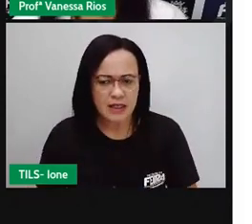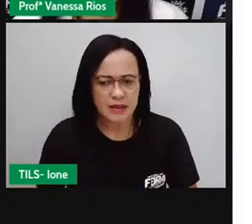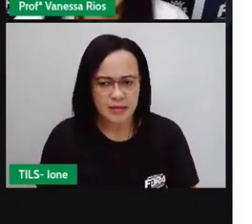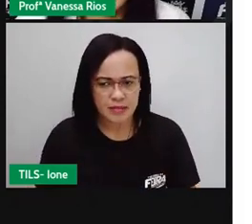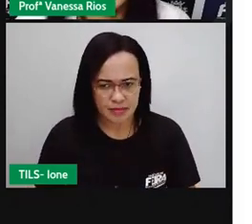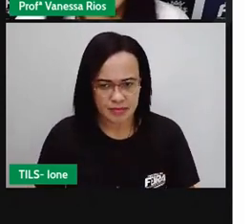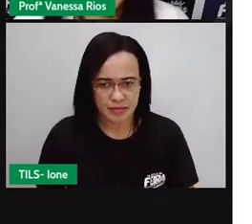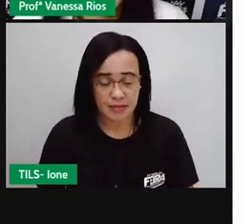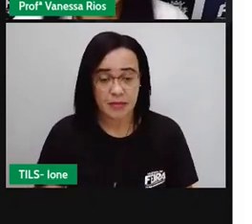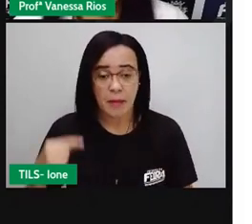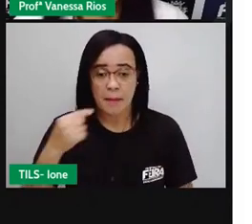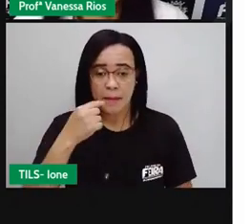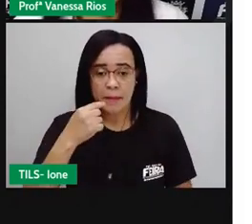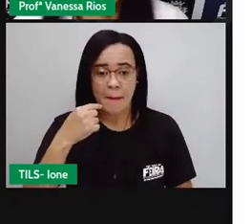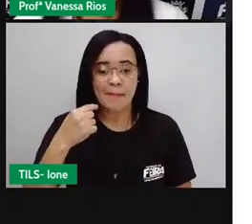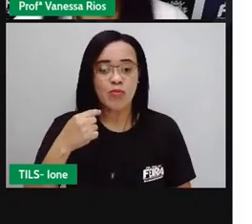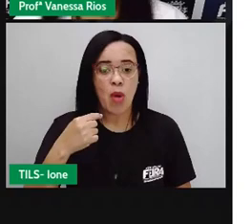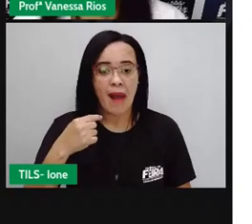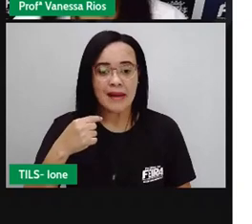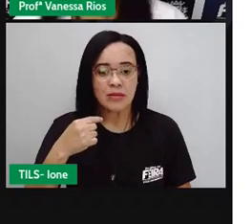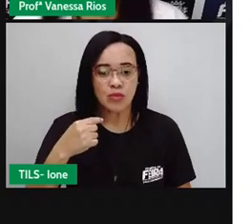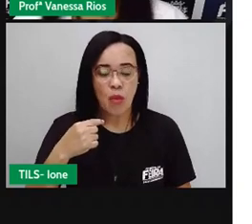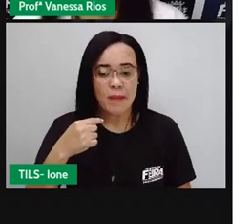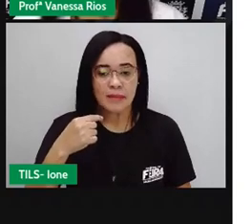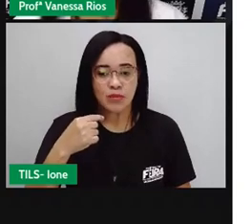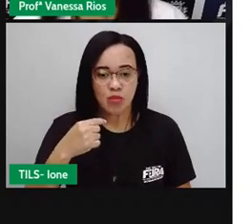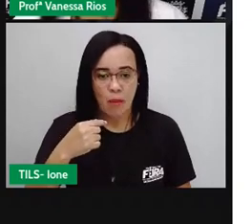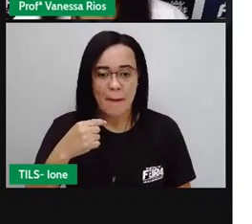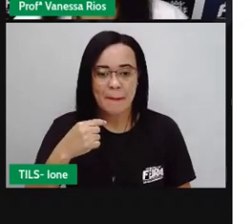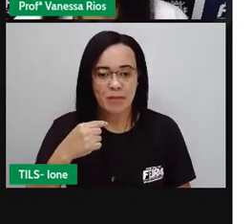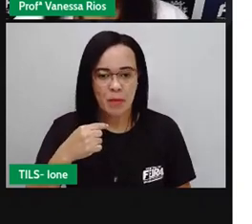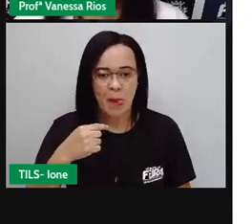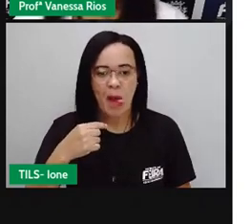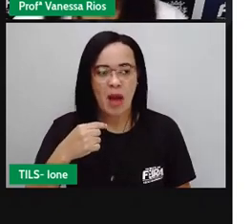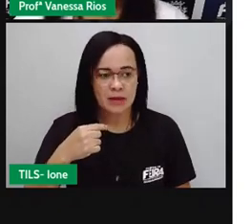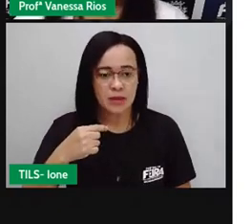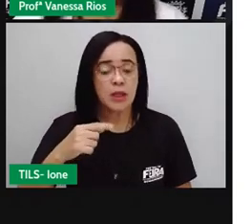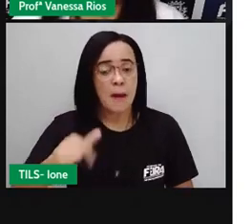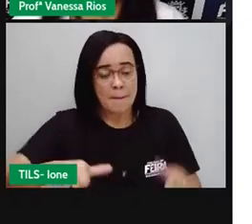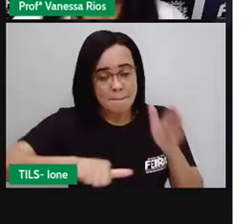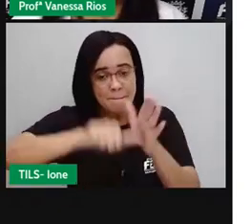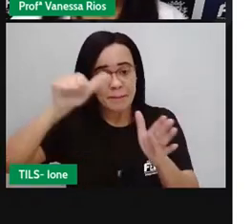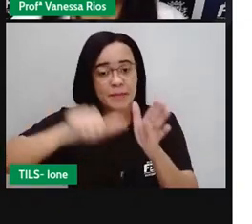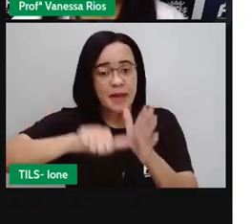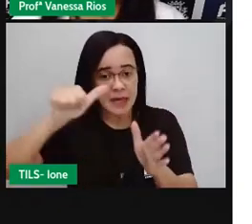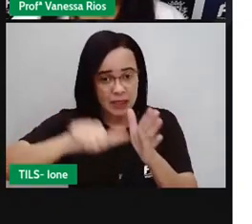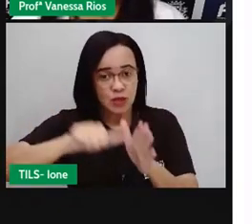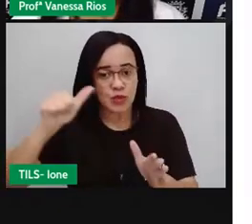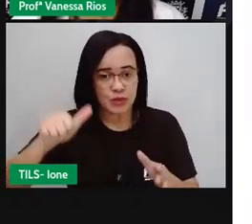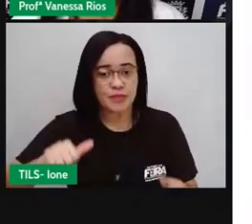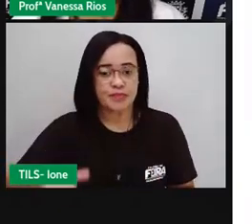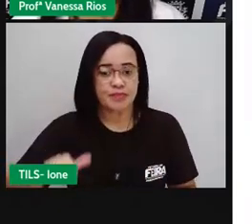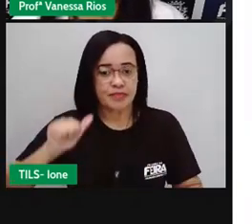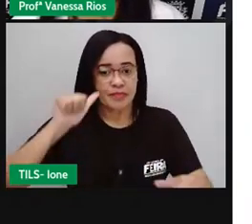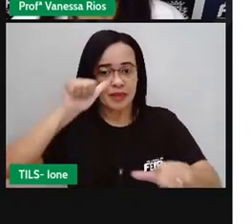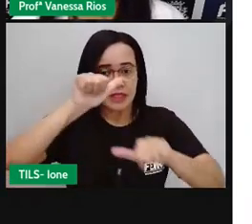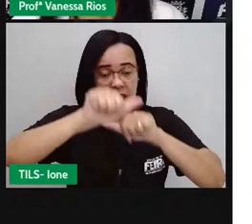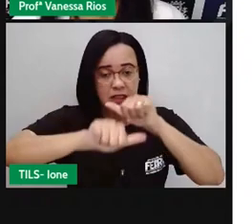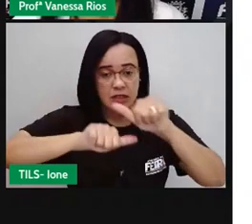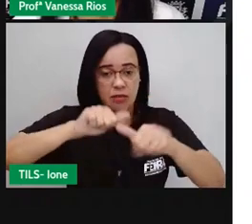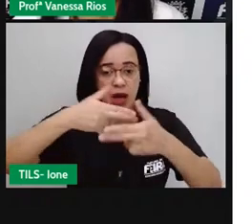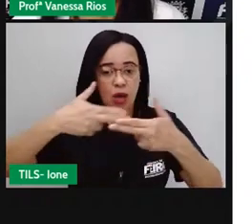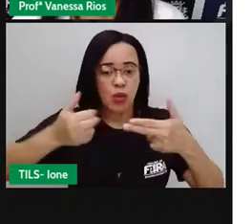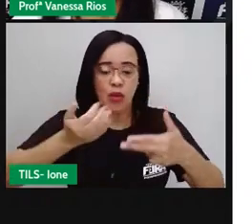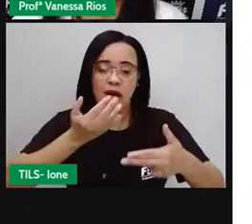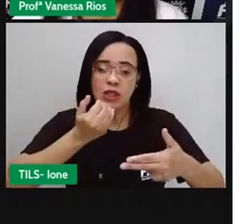na boca, né? A função aí da digestão, a primeira ação da digestão é transformar os alimentos em